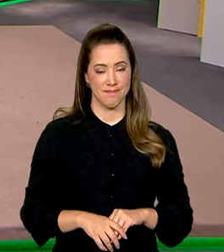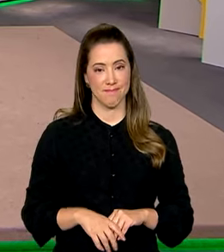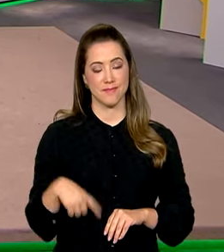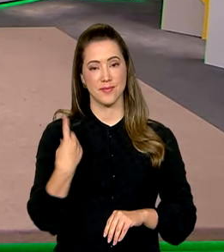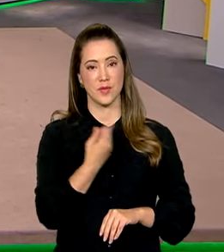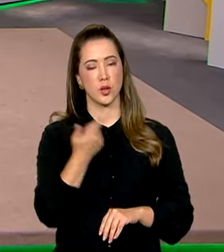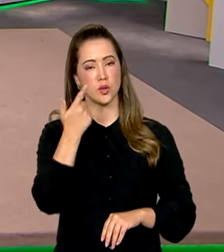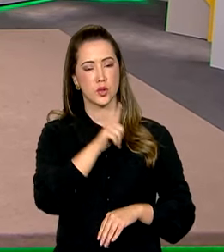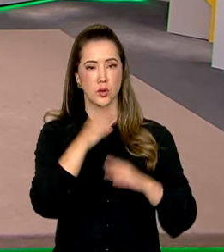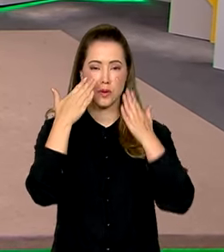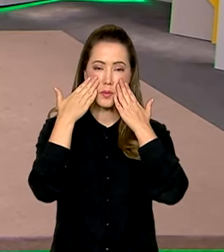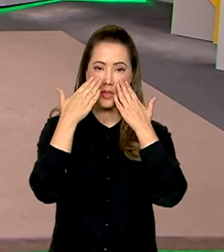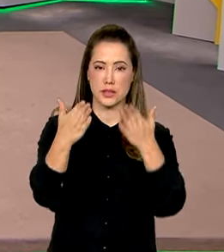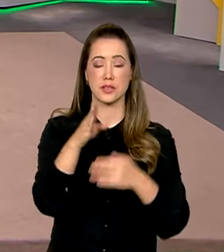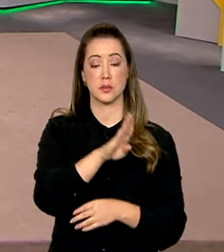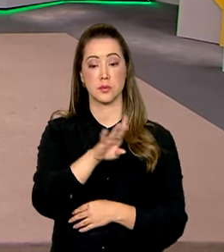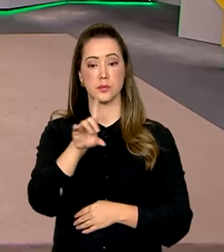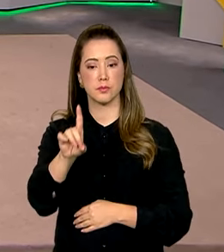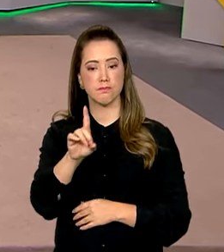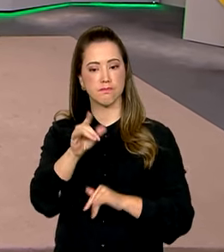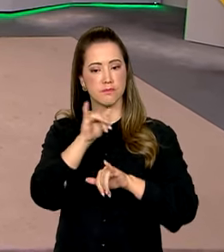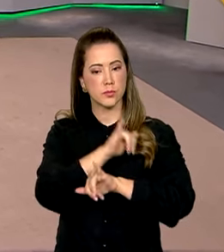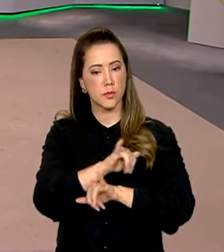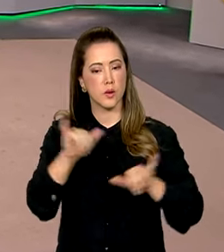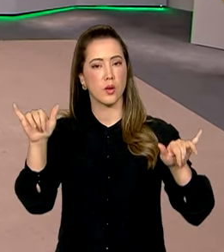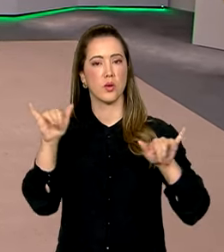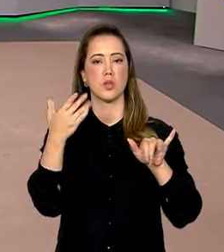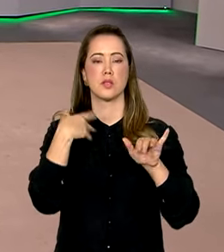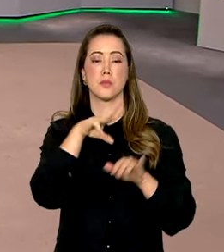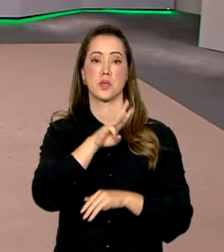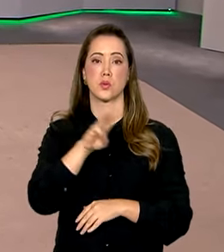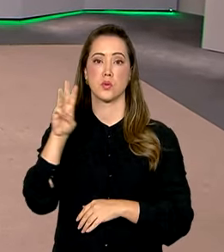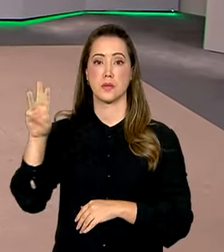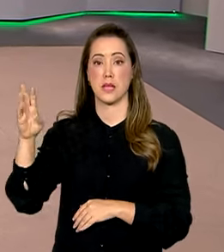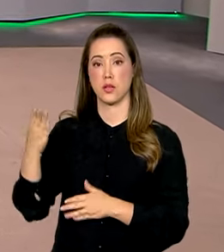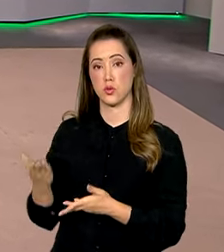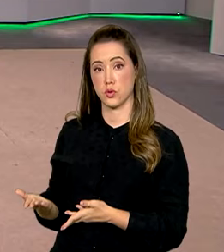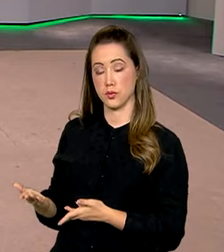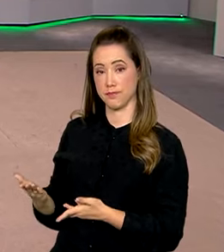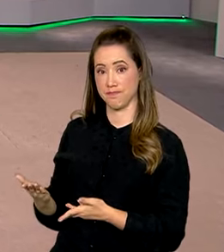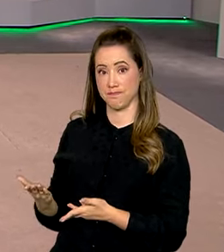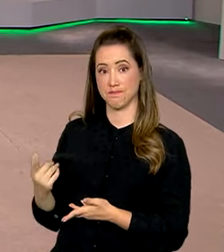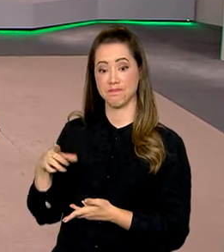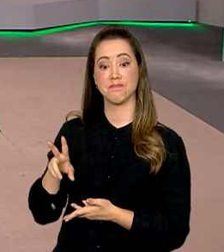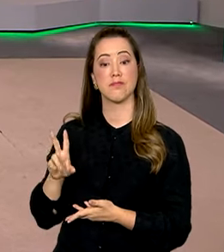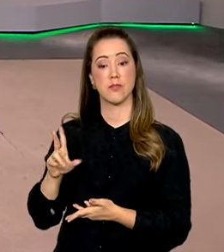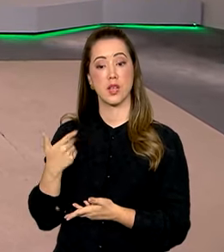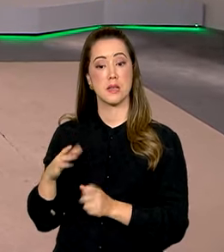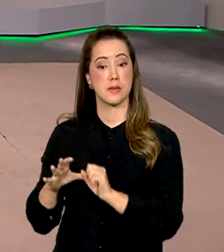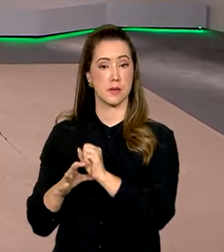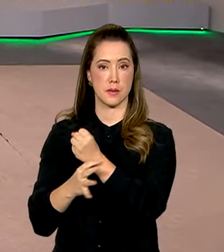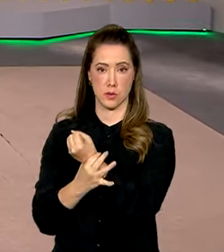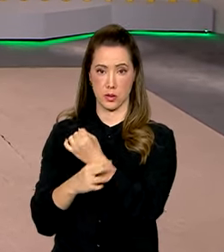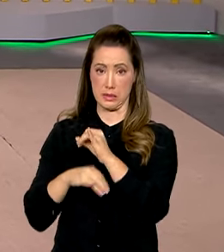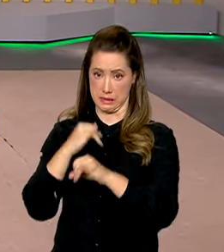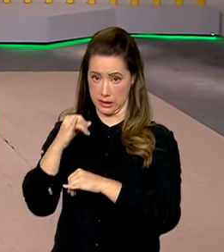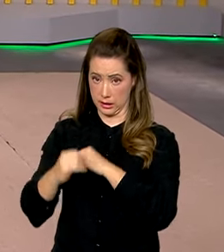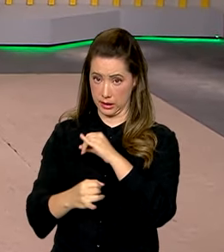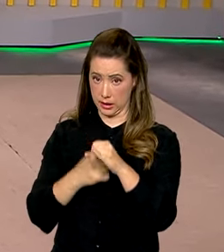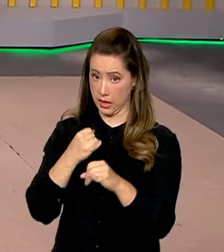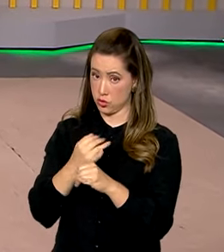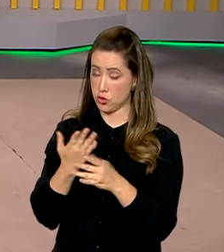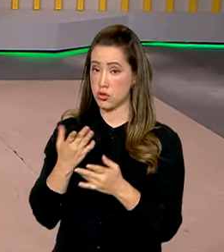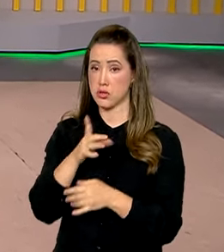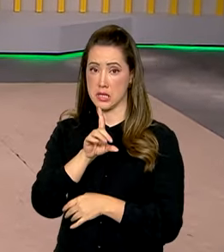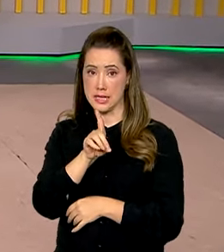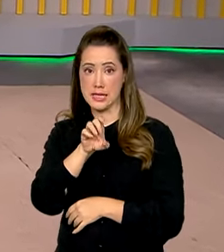E nós voltamos aqui no Brasil em Dia com o lançamento da página virtual De Boa na Rede. Carol, o site traça o caminho